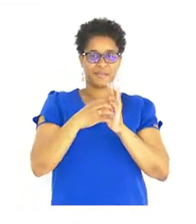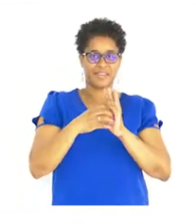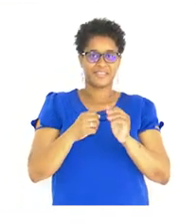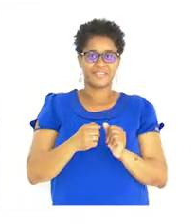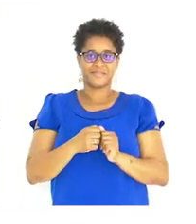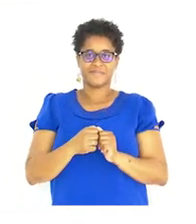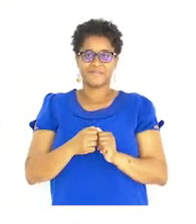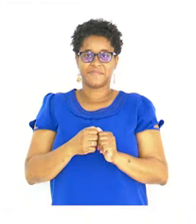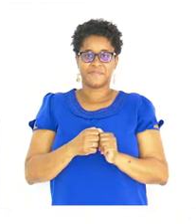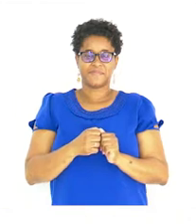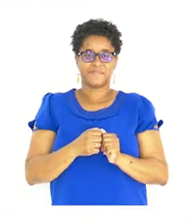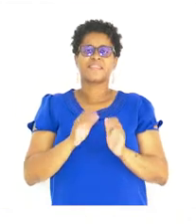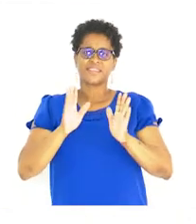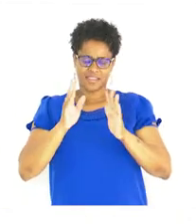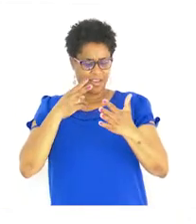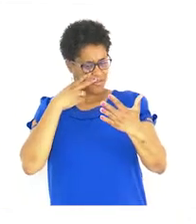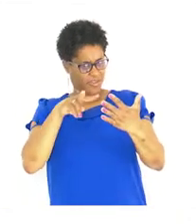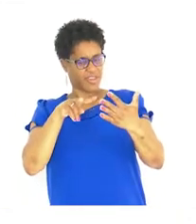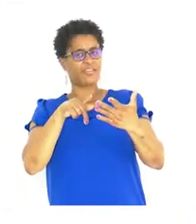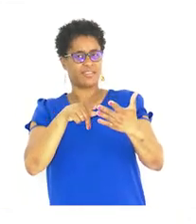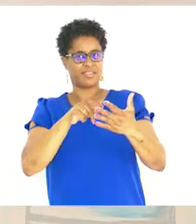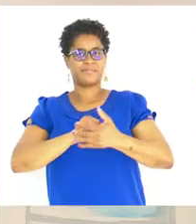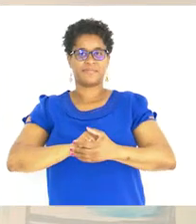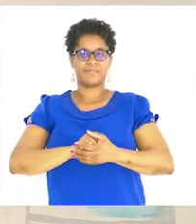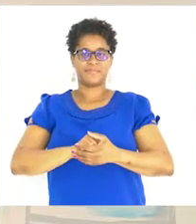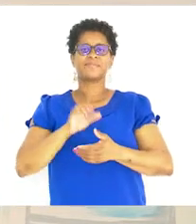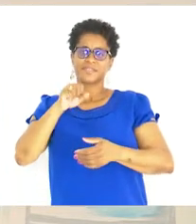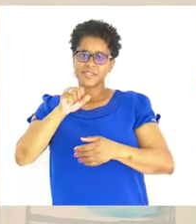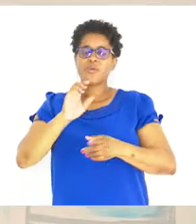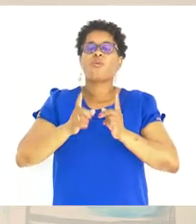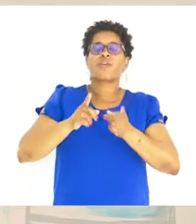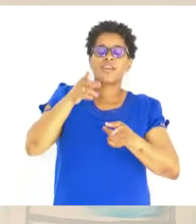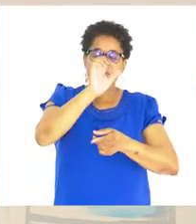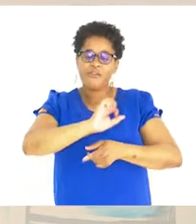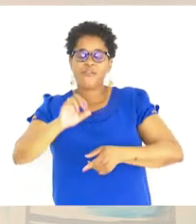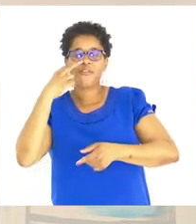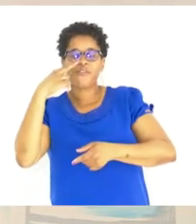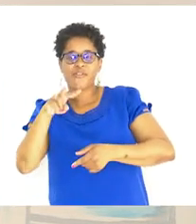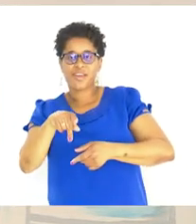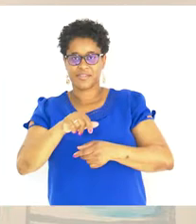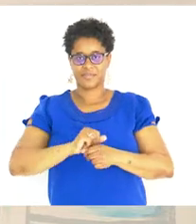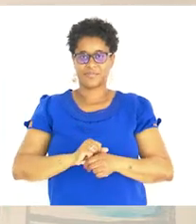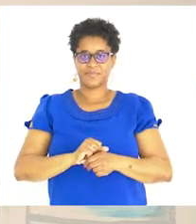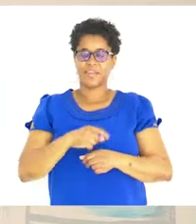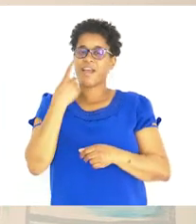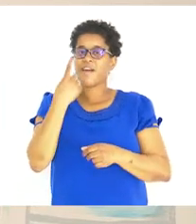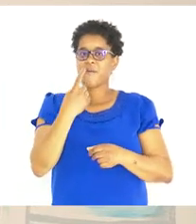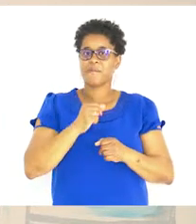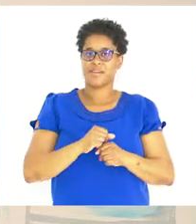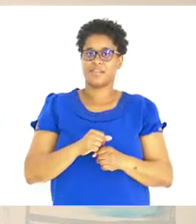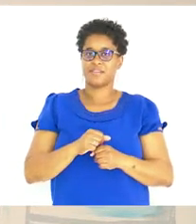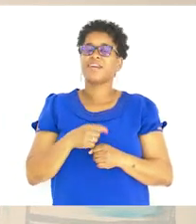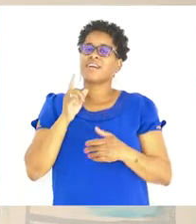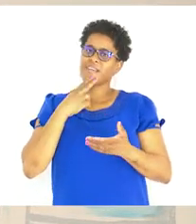imagem Já observaram? Sim O que estão a ver aqui? É uma...